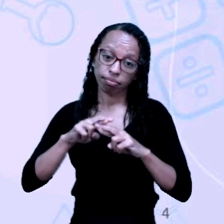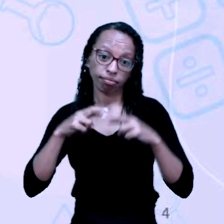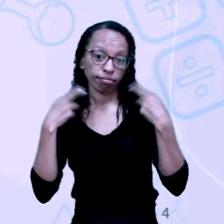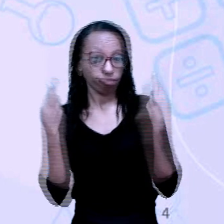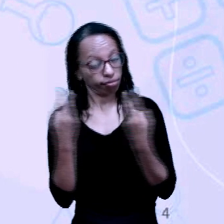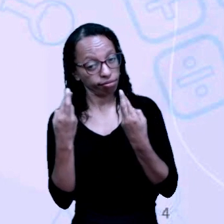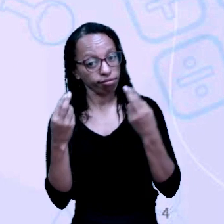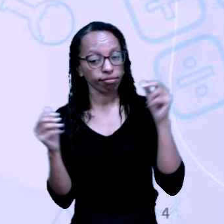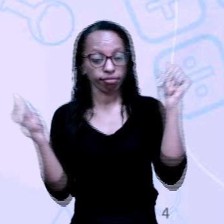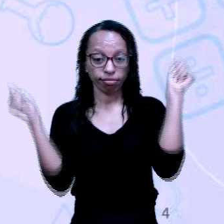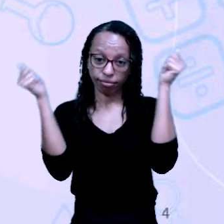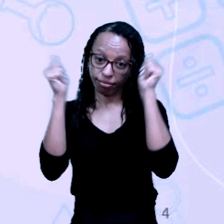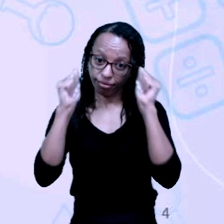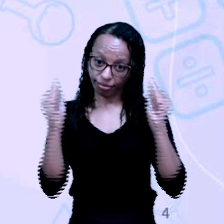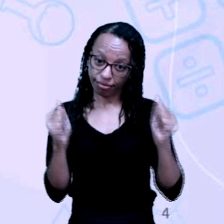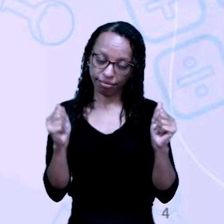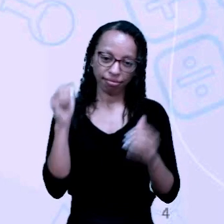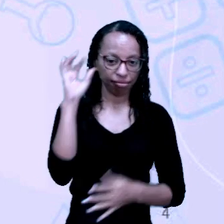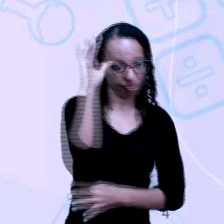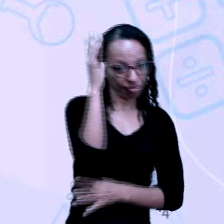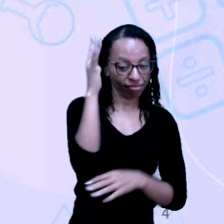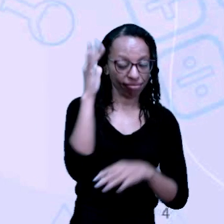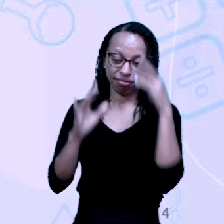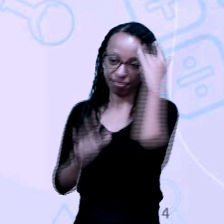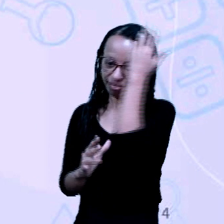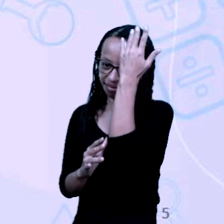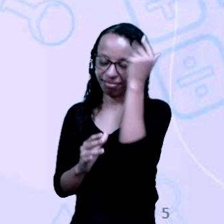artes, consumo, meio ambiente, entre tantas outras.